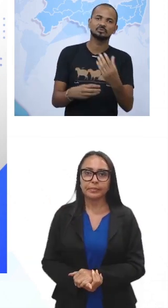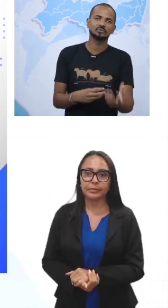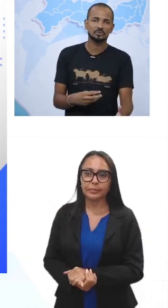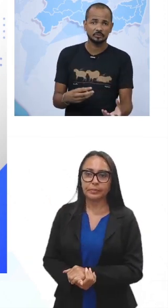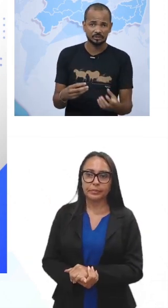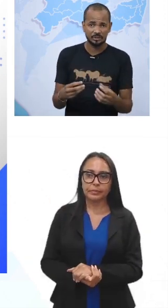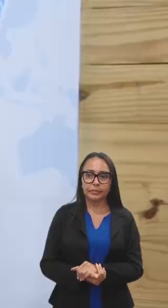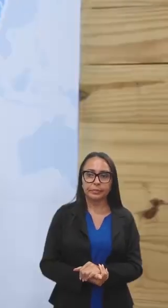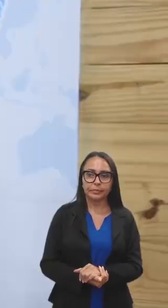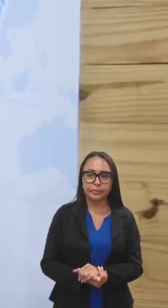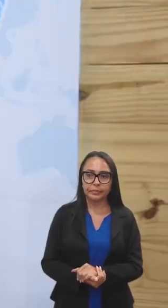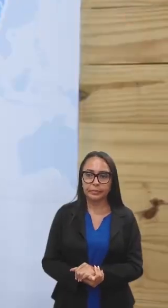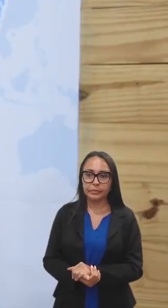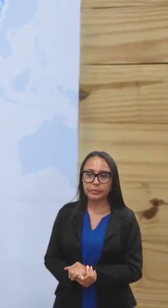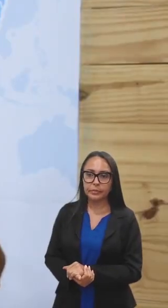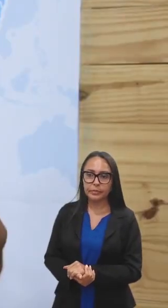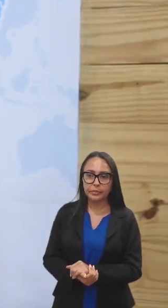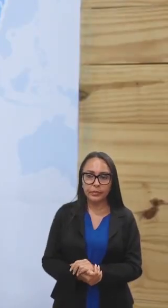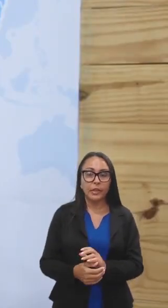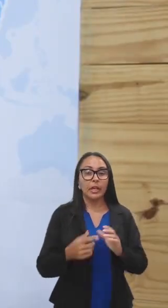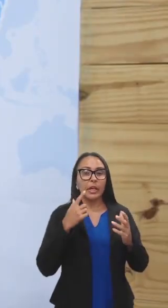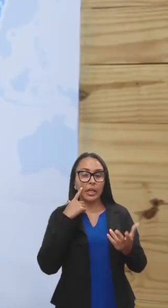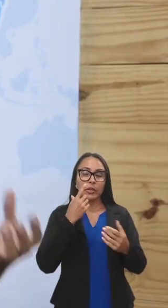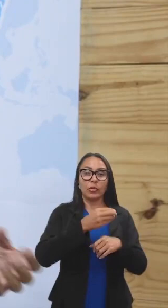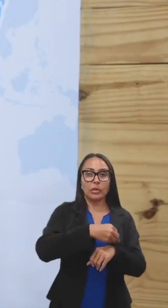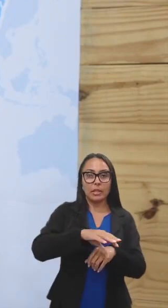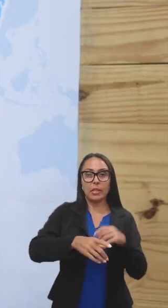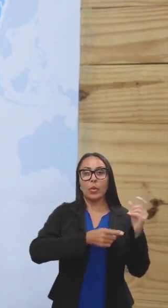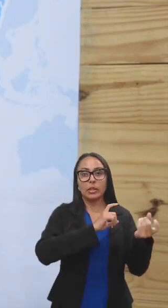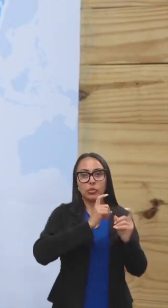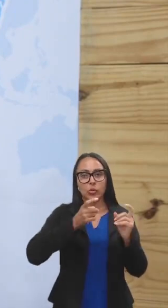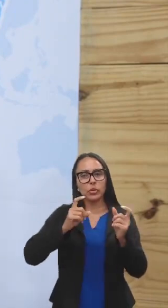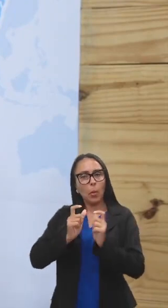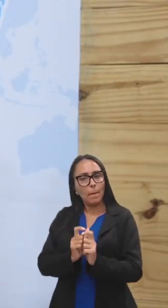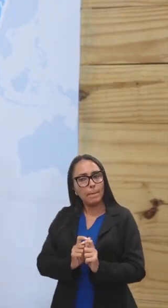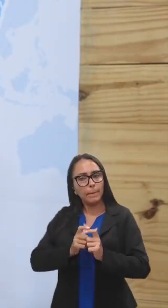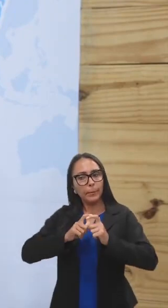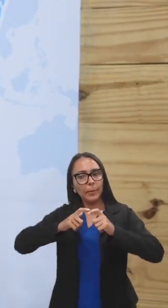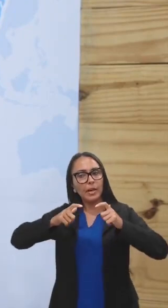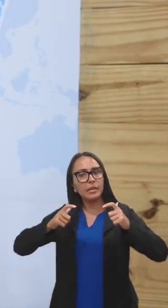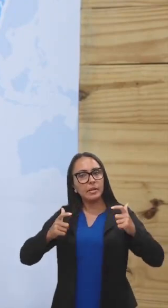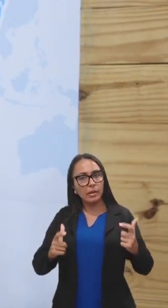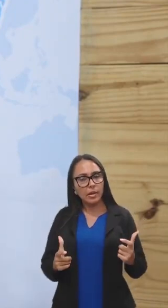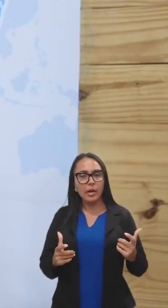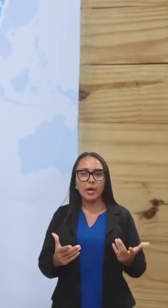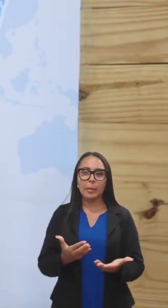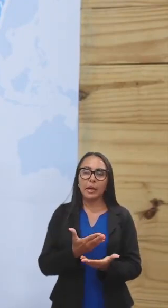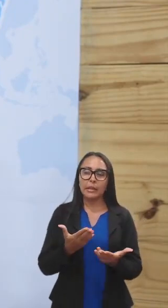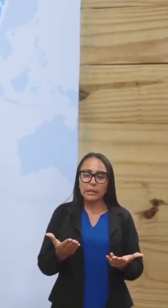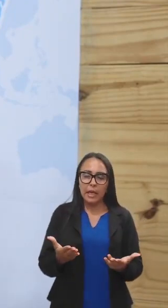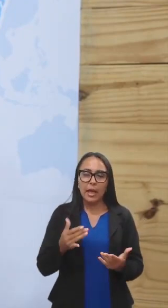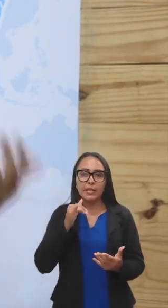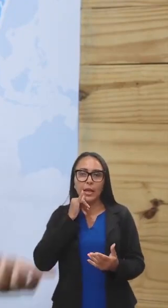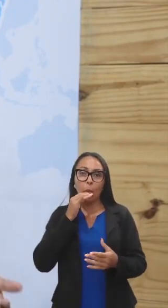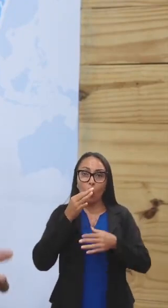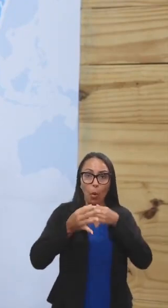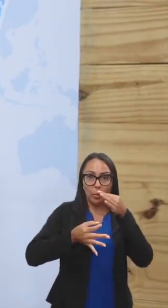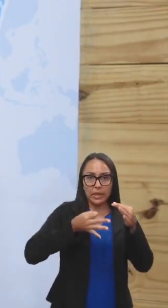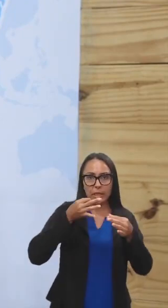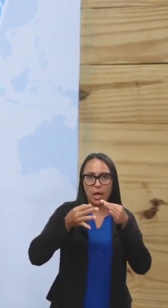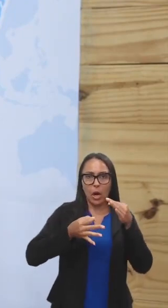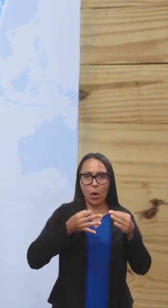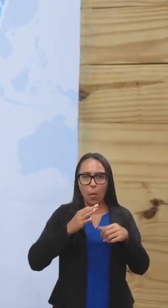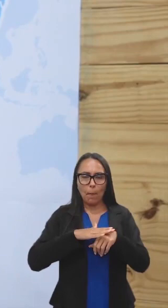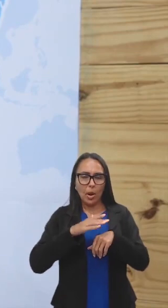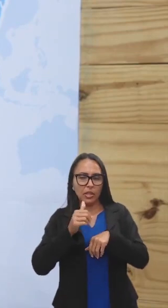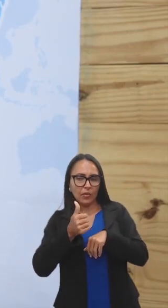grupos de discussões, eles vão trazer uma discussão mais ampla, vão trazer uma, digamos, uma opinião mais abalizada, dentro